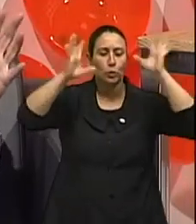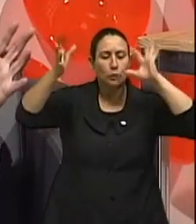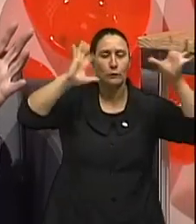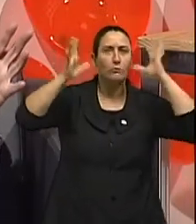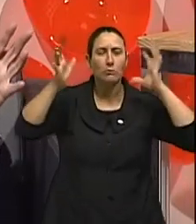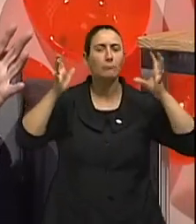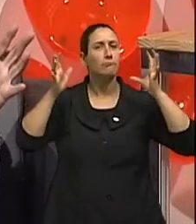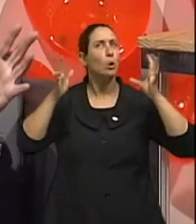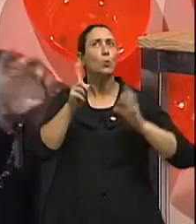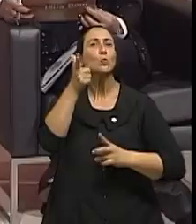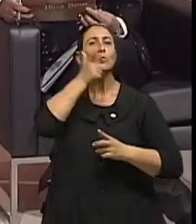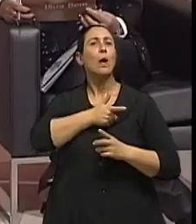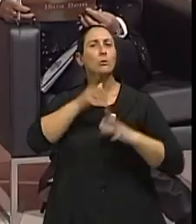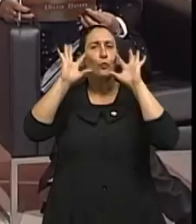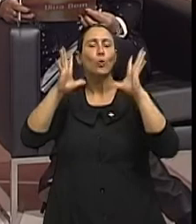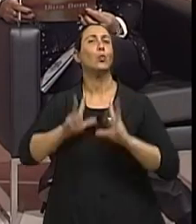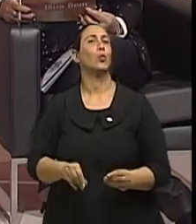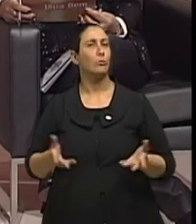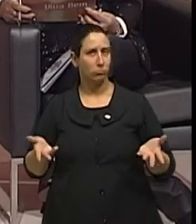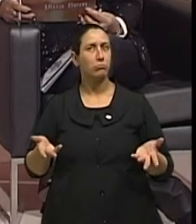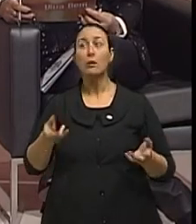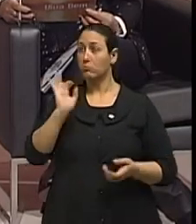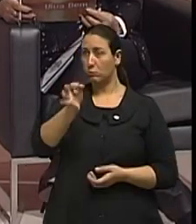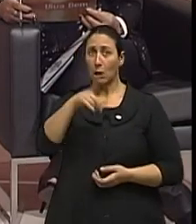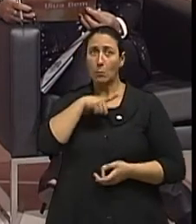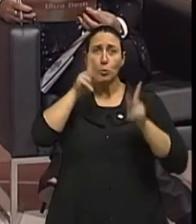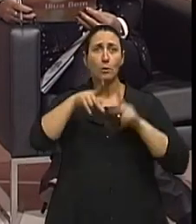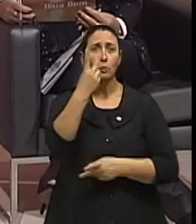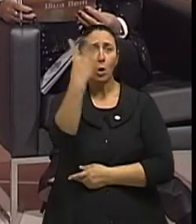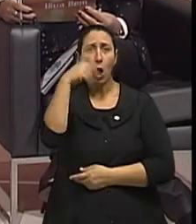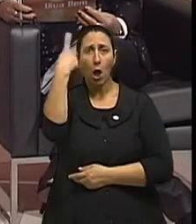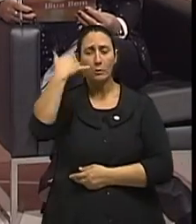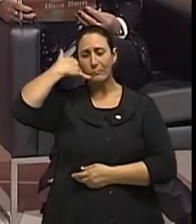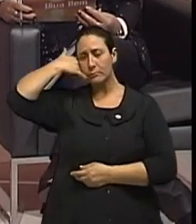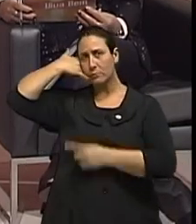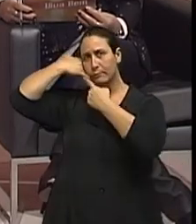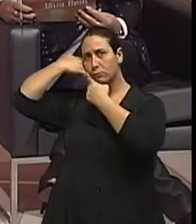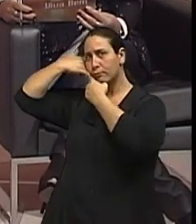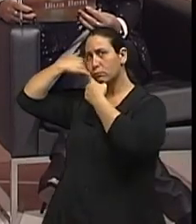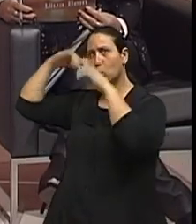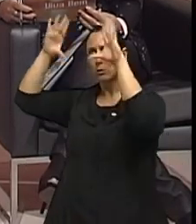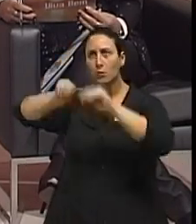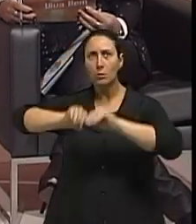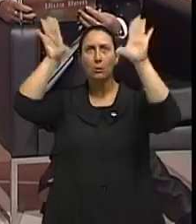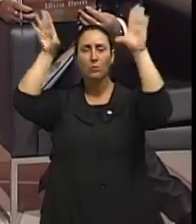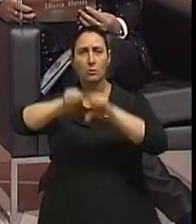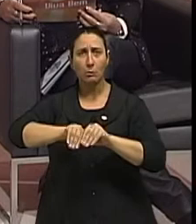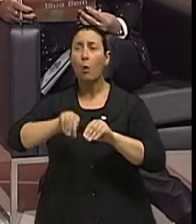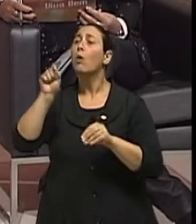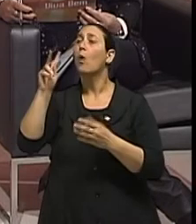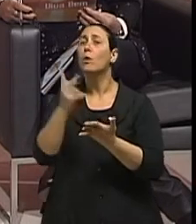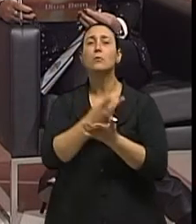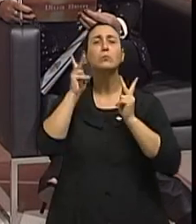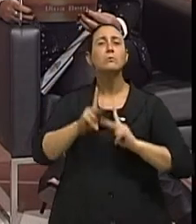minuto para serem resolvidas. Tem gente que está com o celular ligado 24 horas por dia. Exatamente. Isso é ruim, doutora? Bom, eventualmente vai afetar o sono, vai